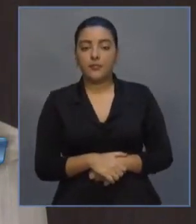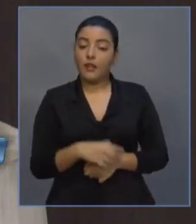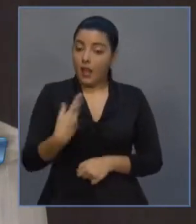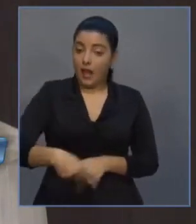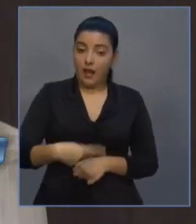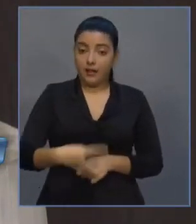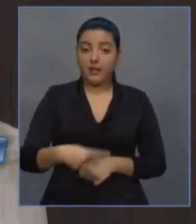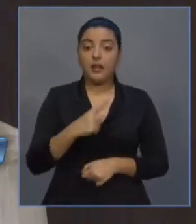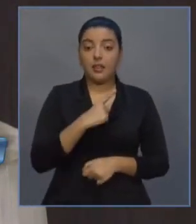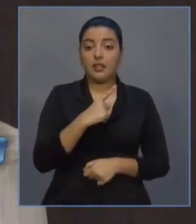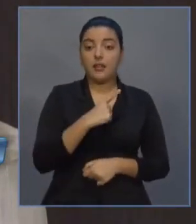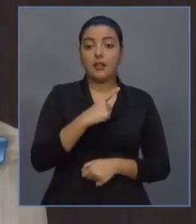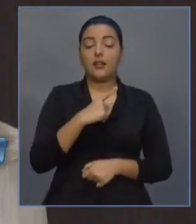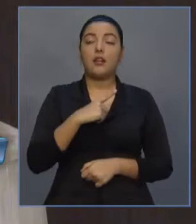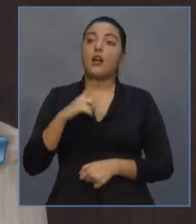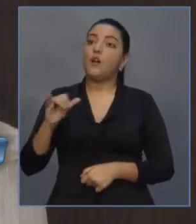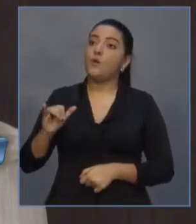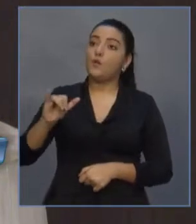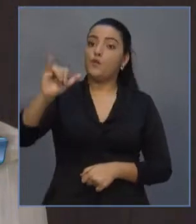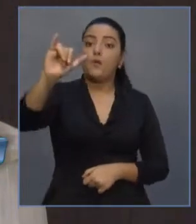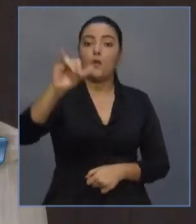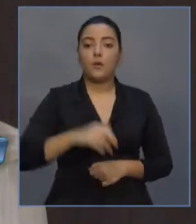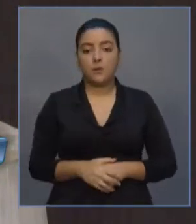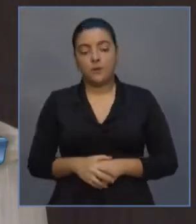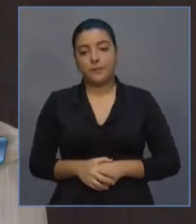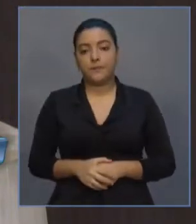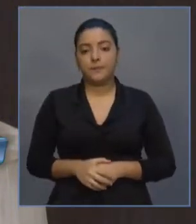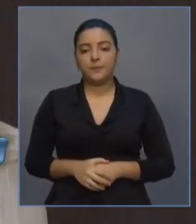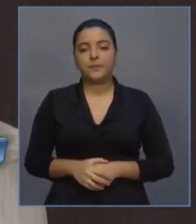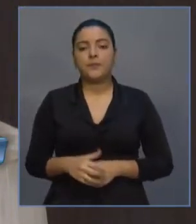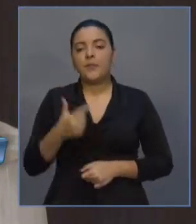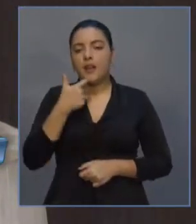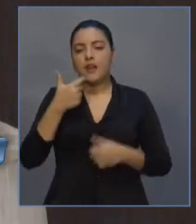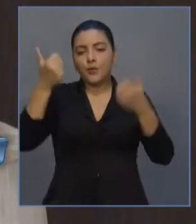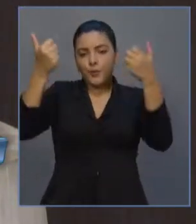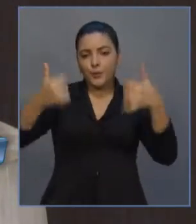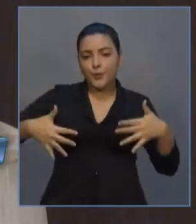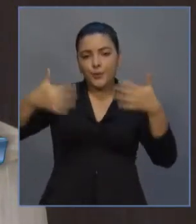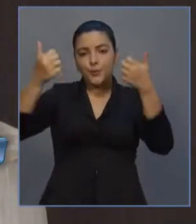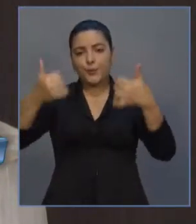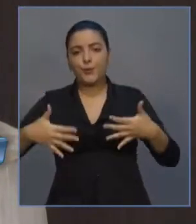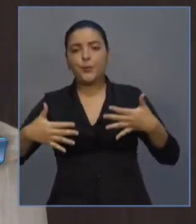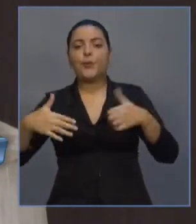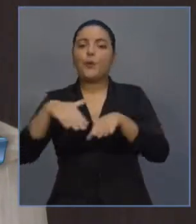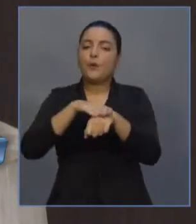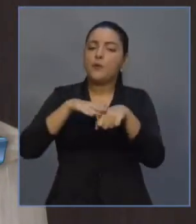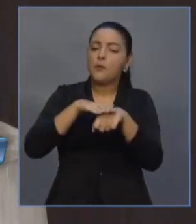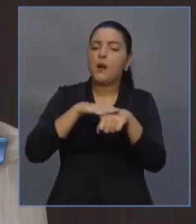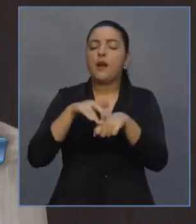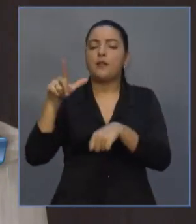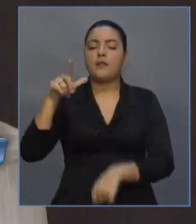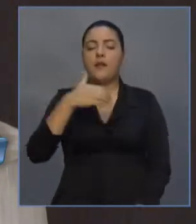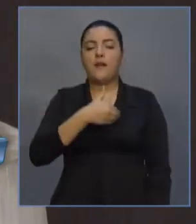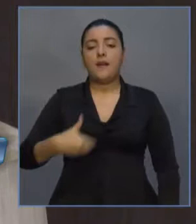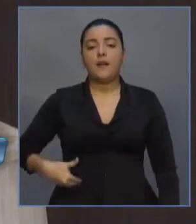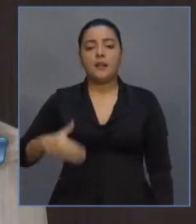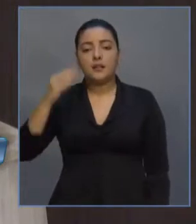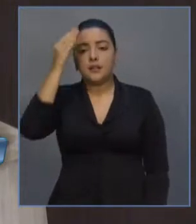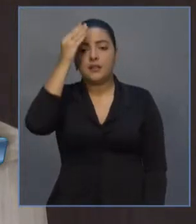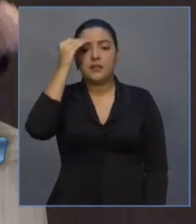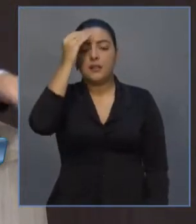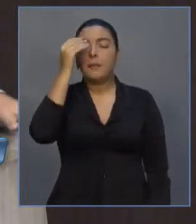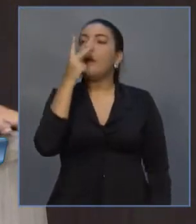alocarem alguns voos. O discurso do governo é um discurso do